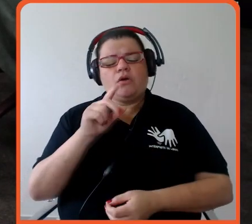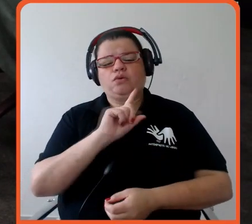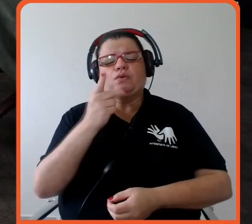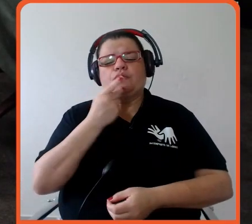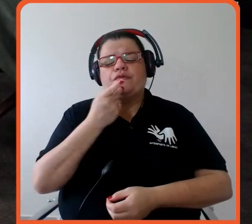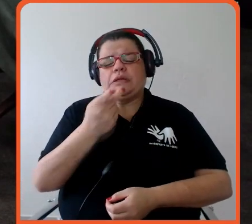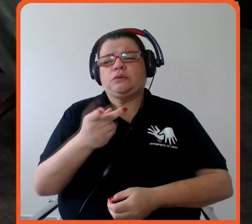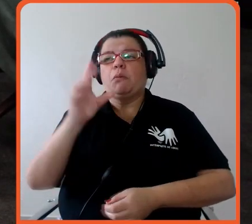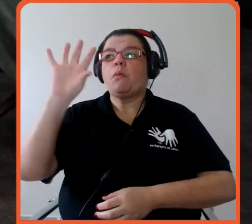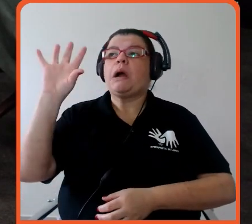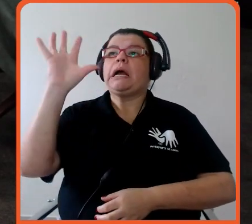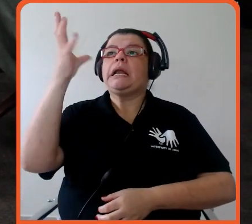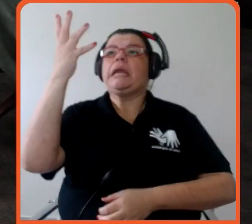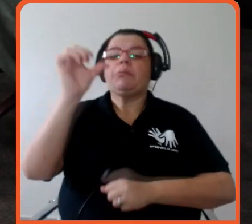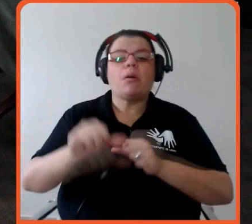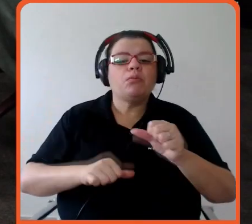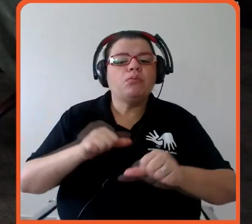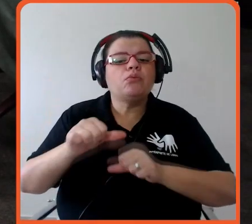o que eu tenho que fazer?